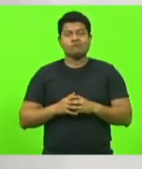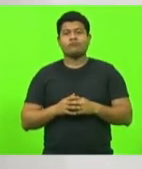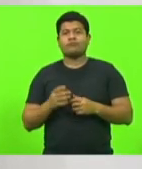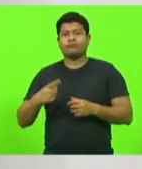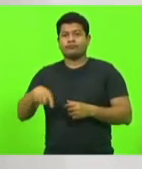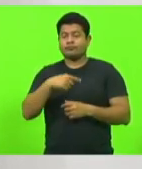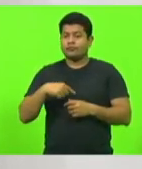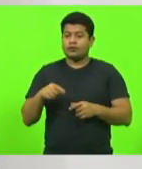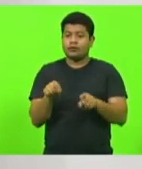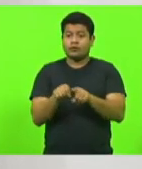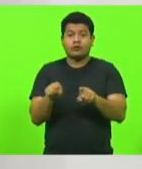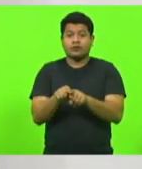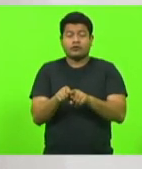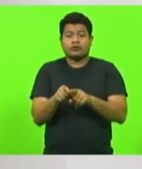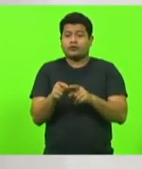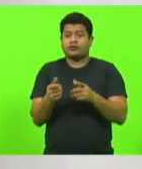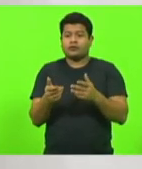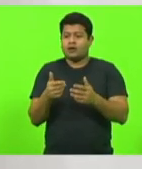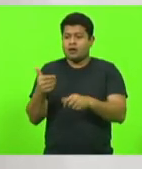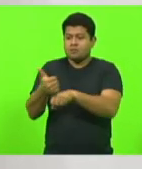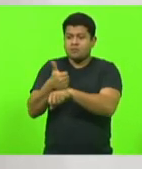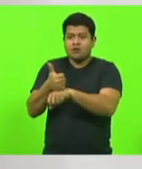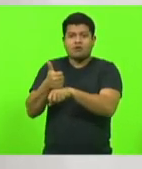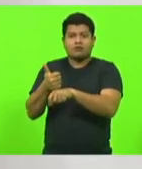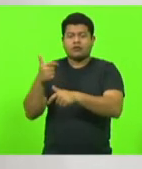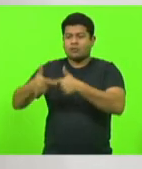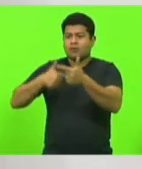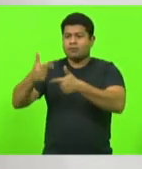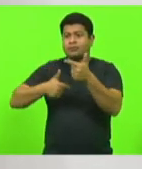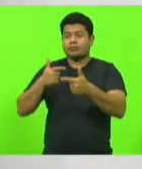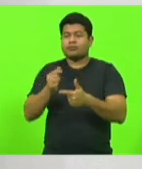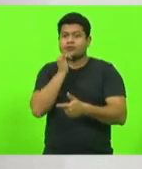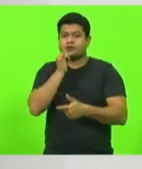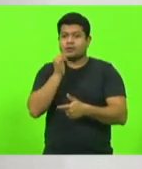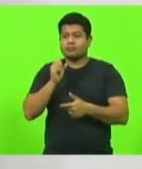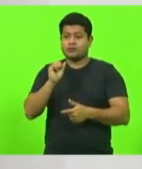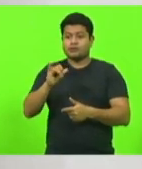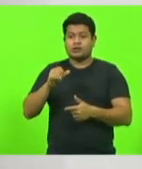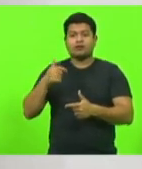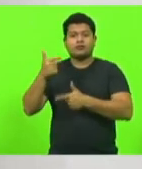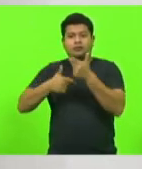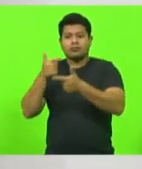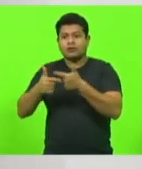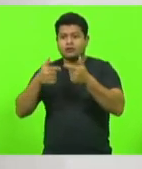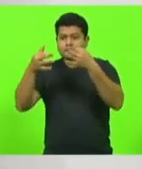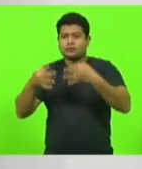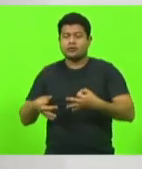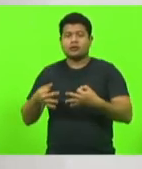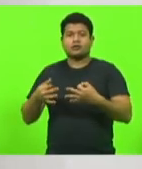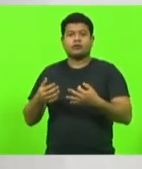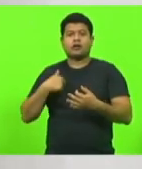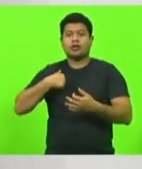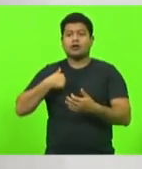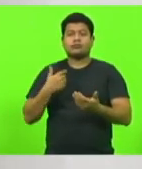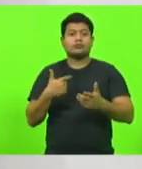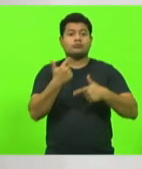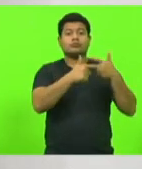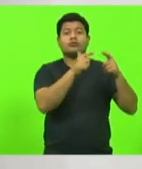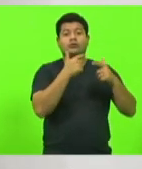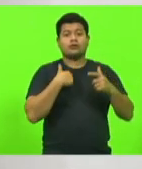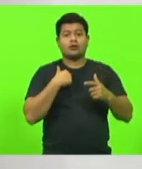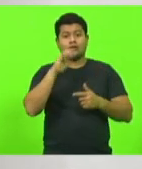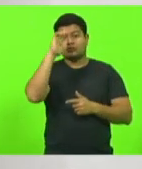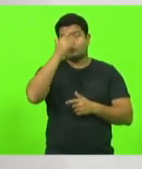nosso plano de carreira. Onde vamos construir, onde vamos morar, onde vamos viver, o que eu vou estudar é em cima justamente disso.